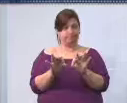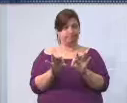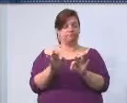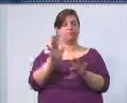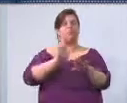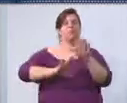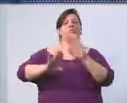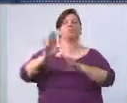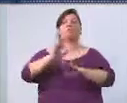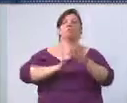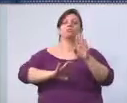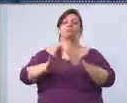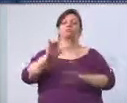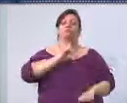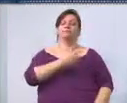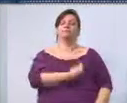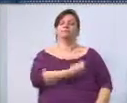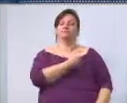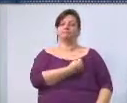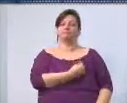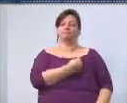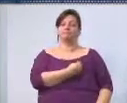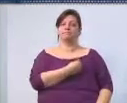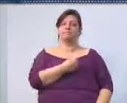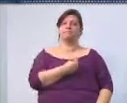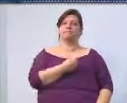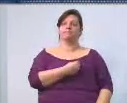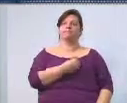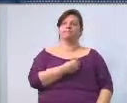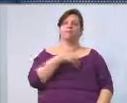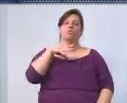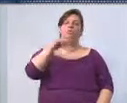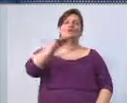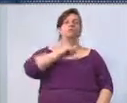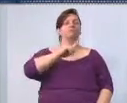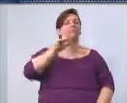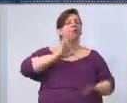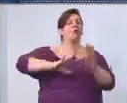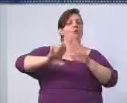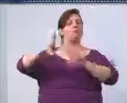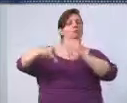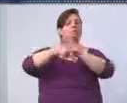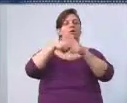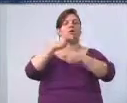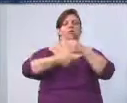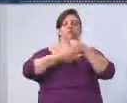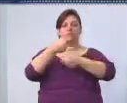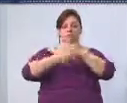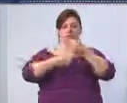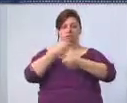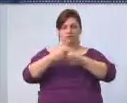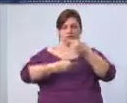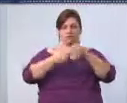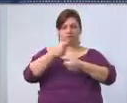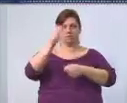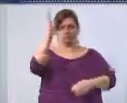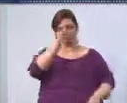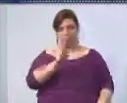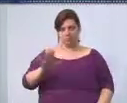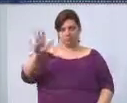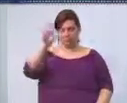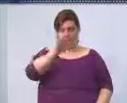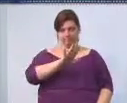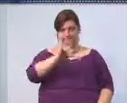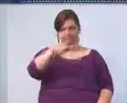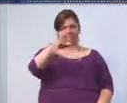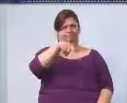controle mais presente de todos os controles existentes na administração pública brasileira. Para vocês terem